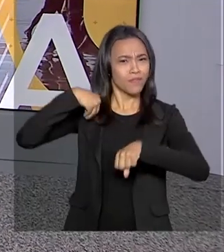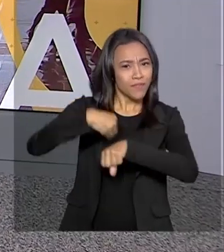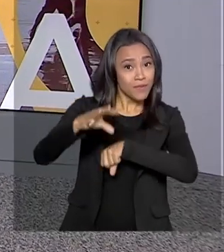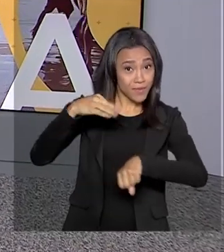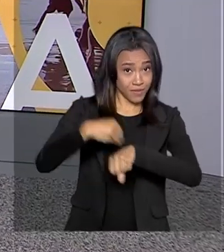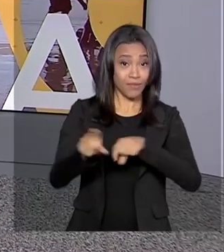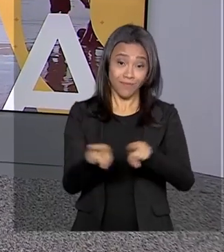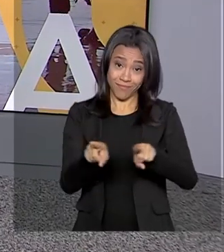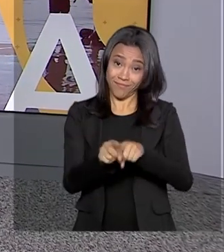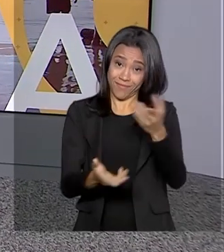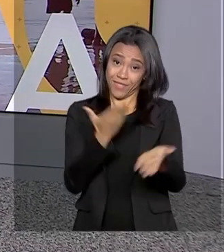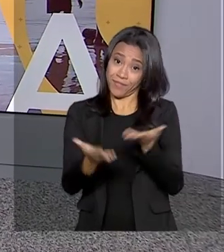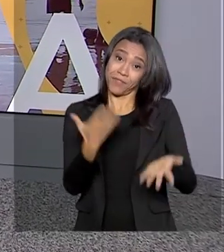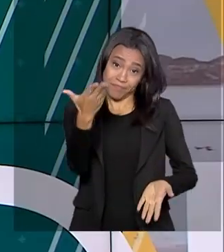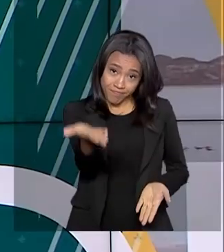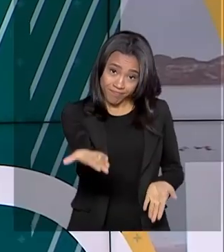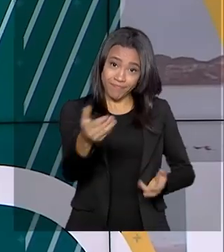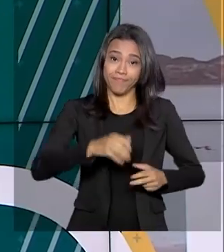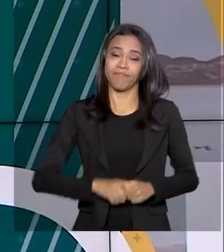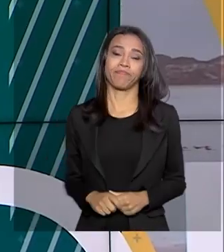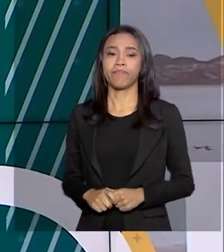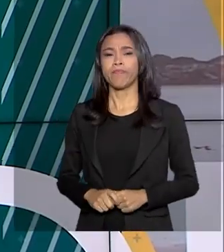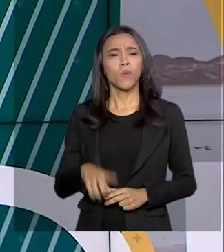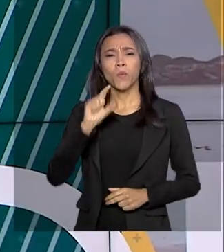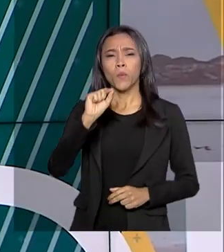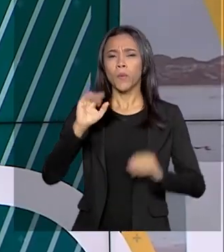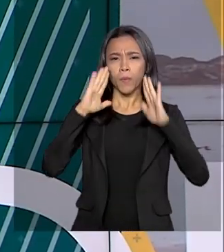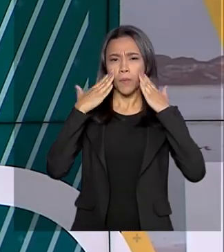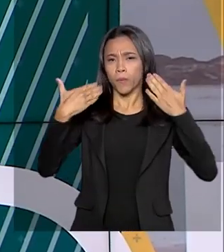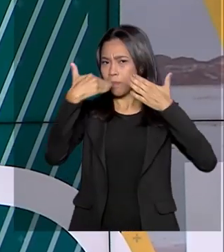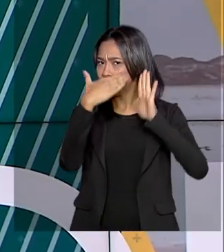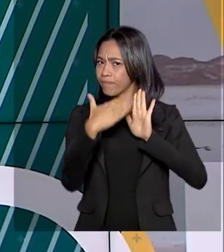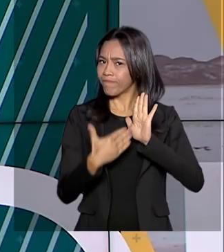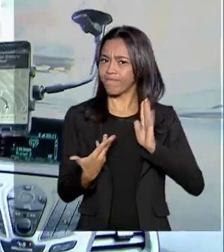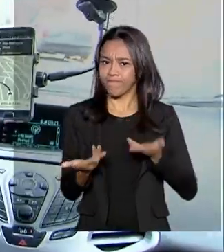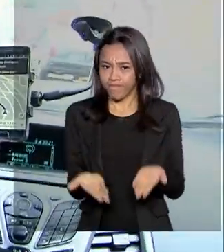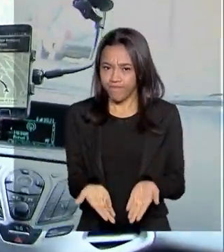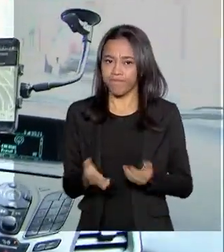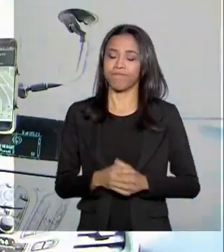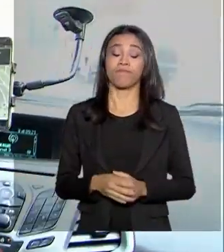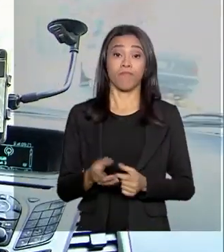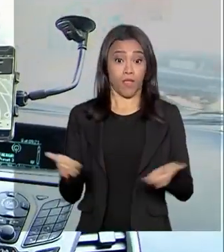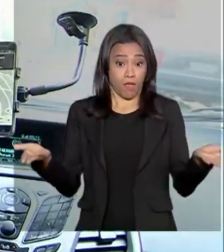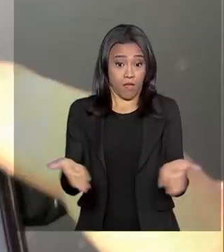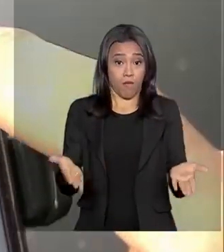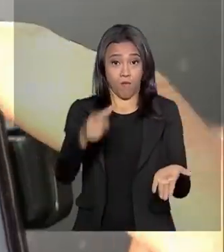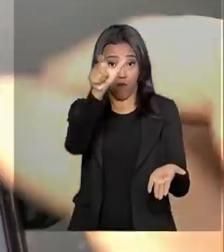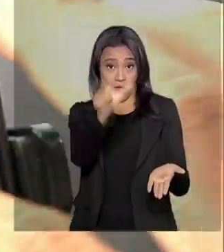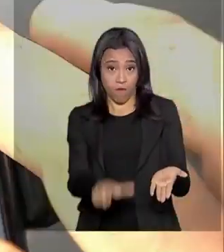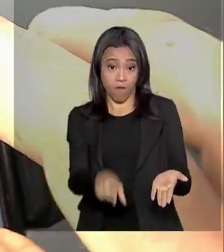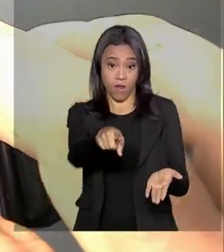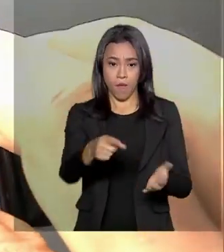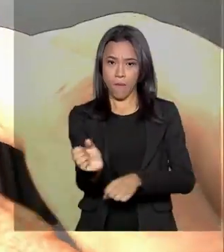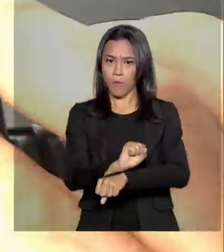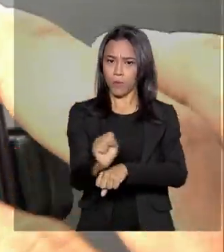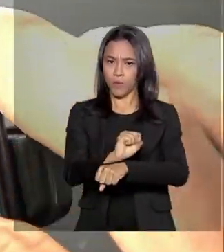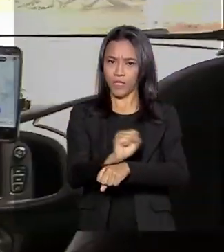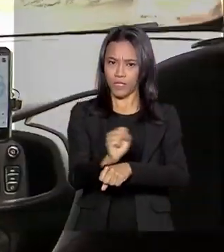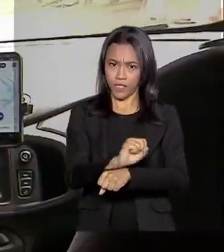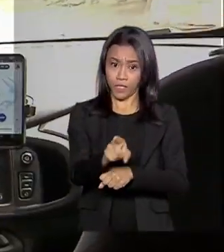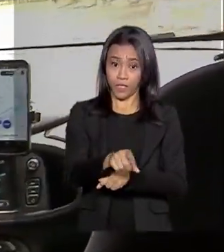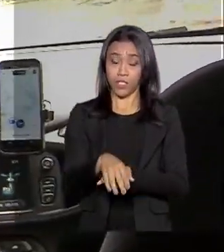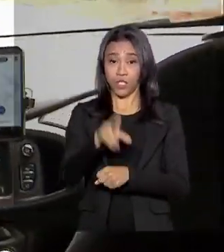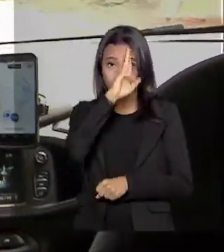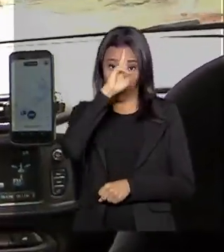muita informação e serviço pra você. Confira os destaques desta edição. A partir de agora, motorista de aplicativo já pode se